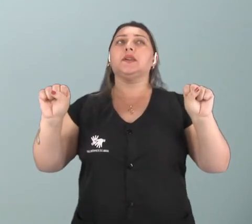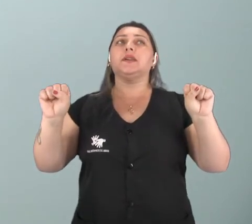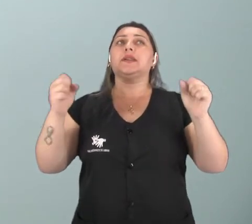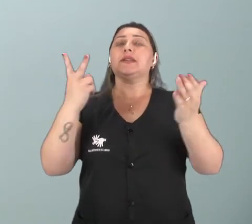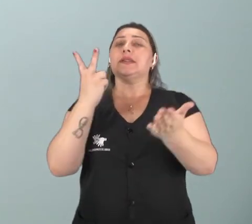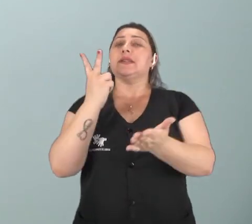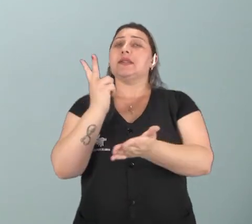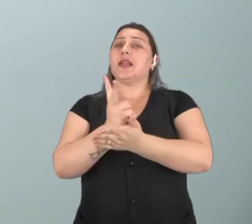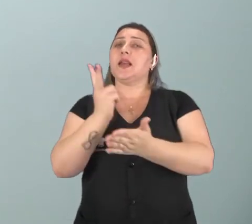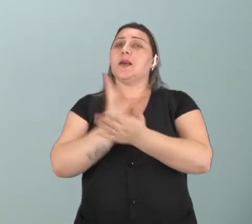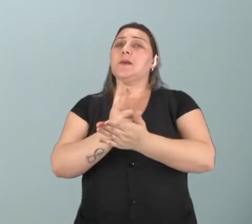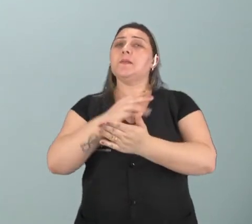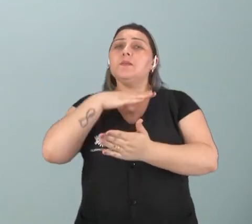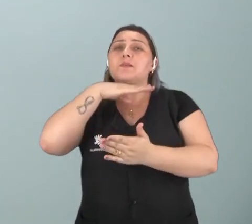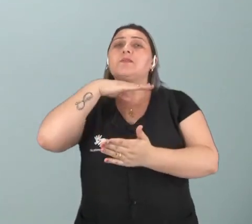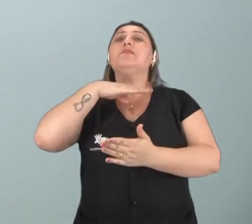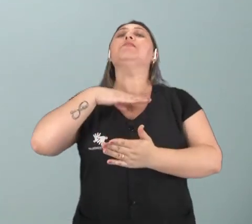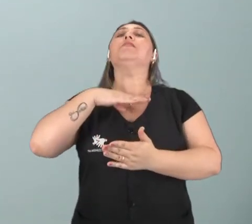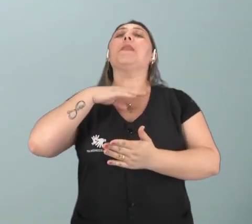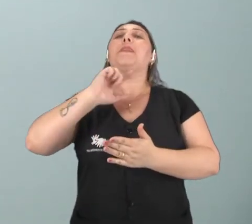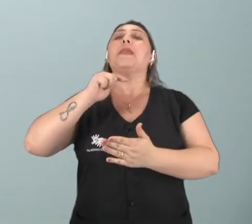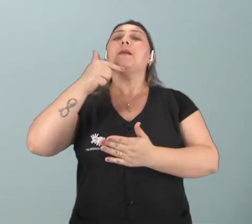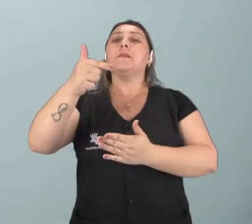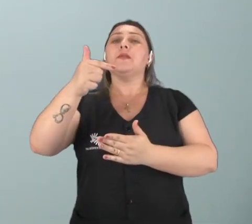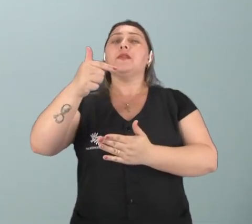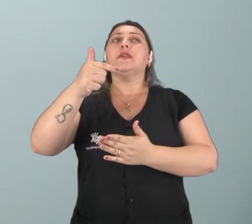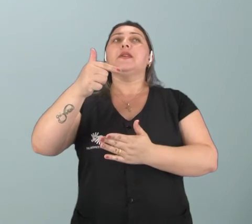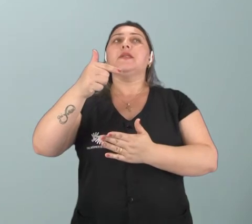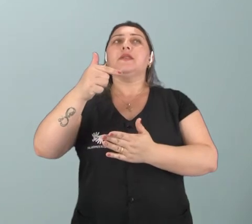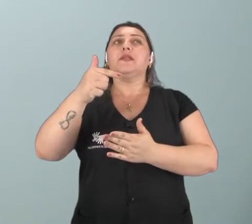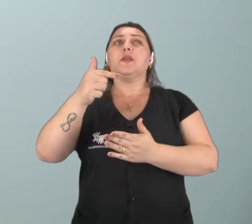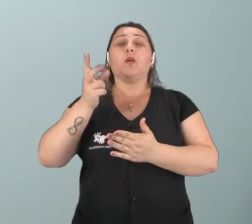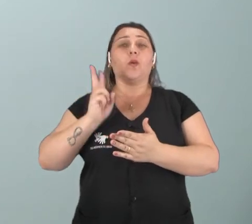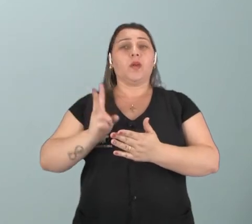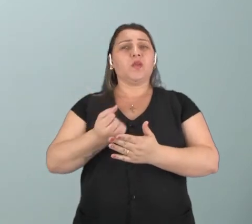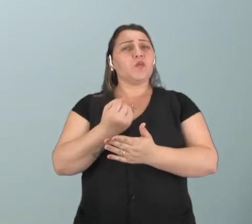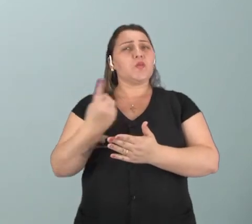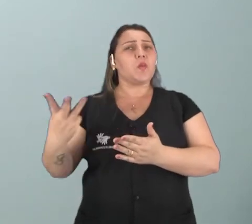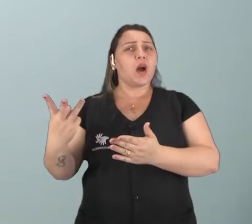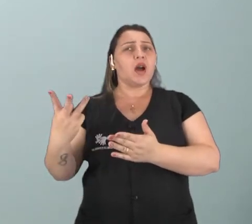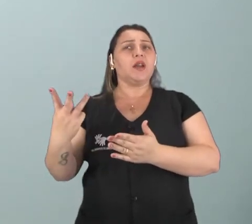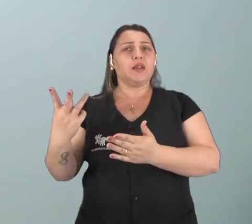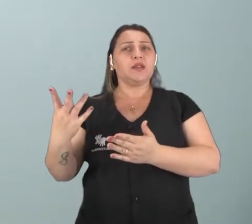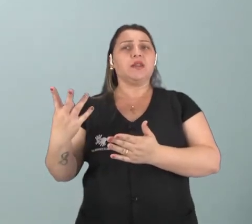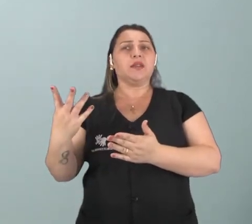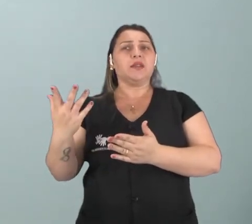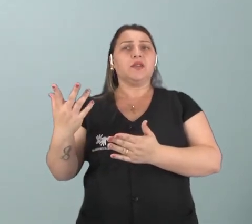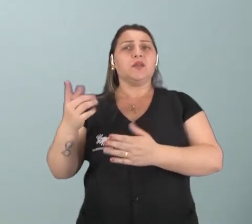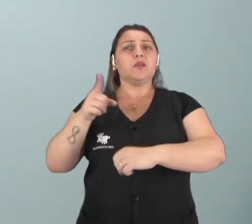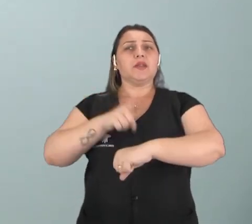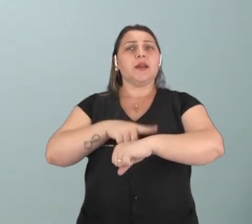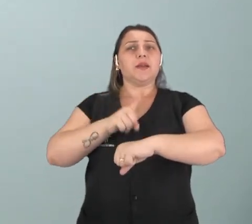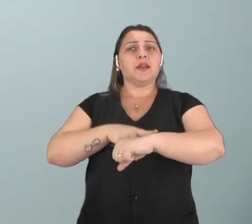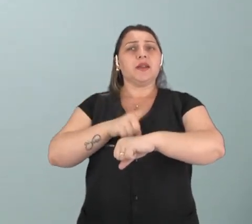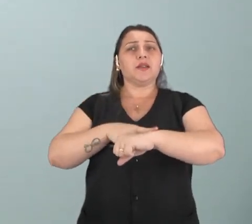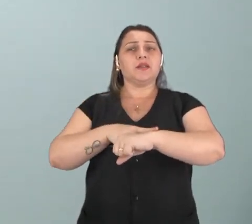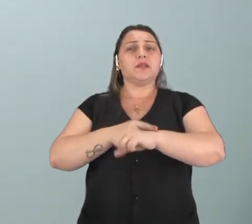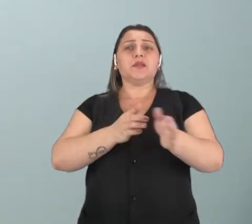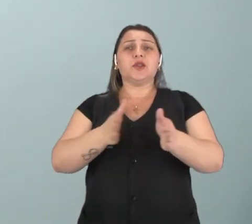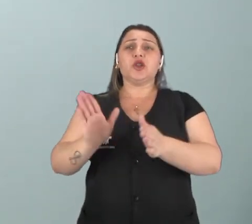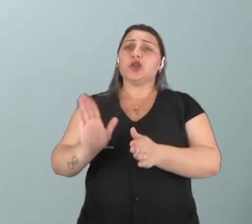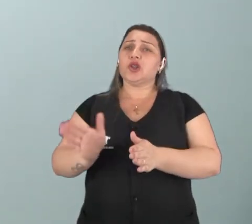sempre passando o queixo depois da barra e vai ser contada quantas barras ele vai fazer no período de tempo